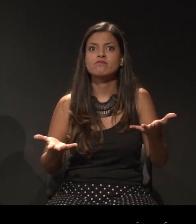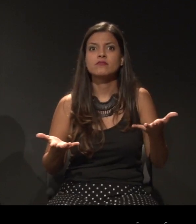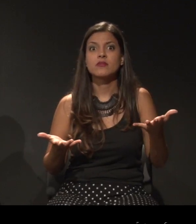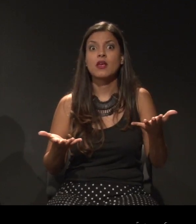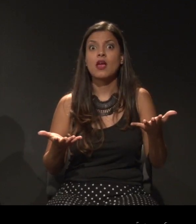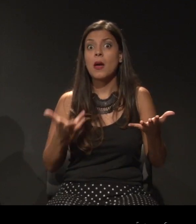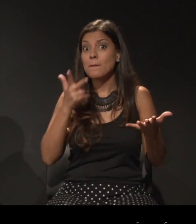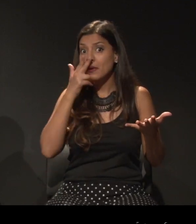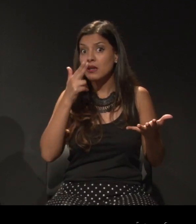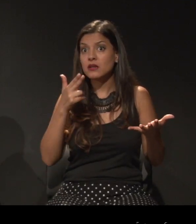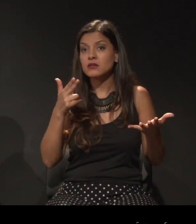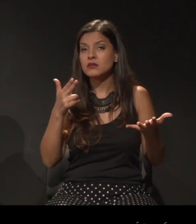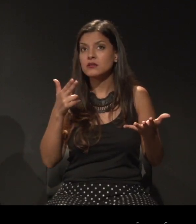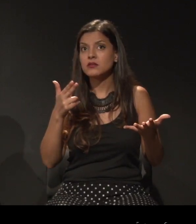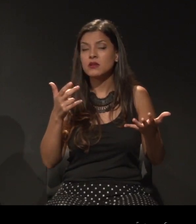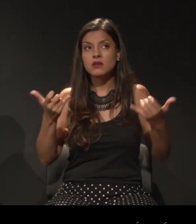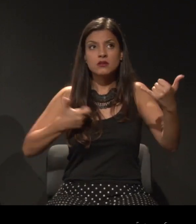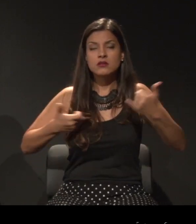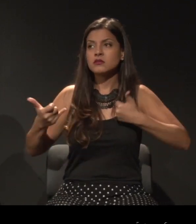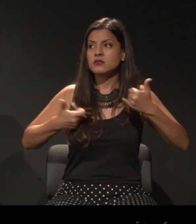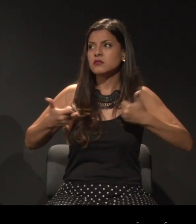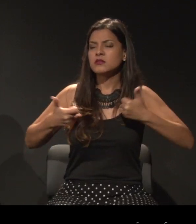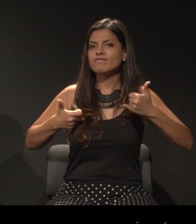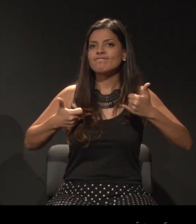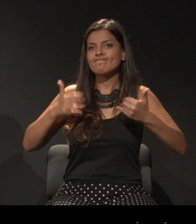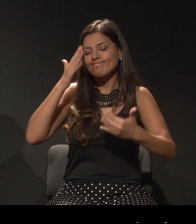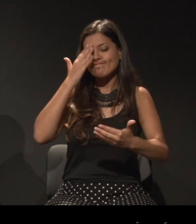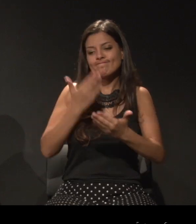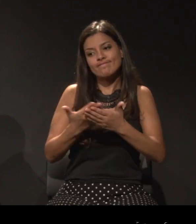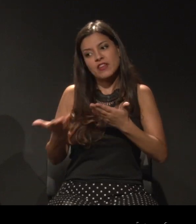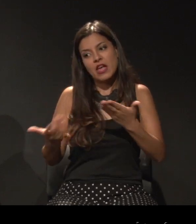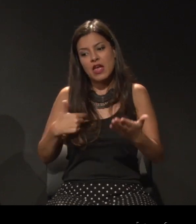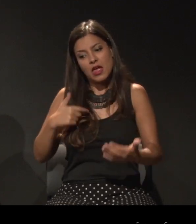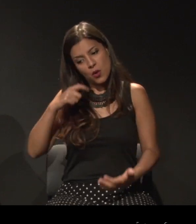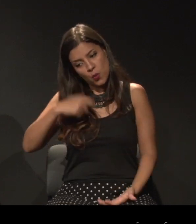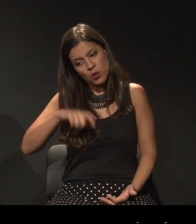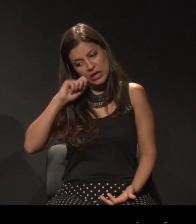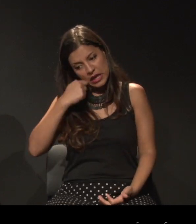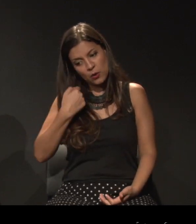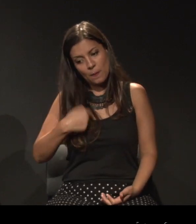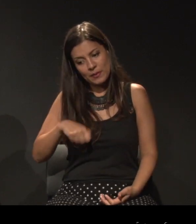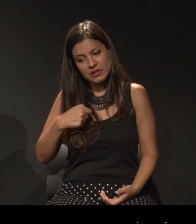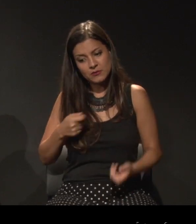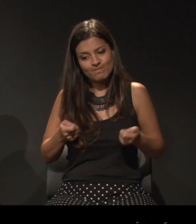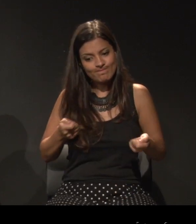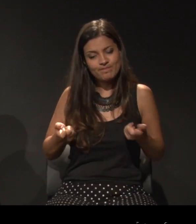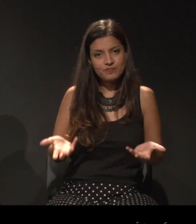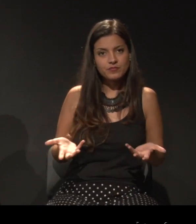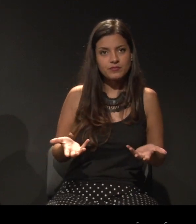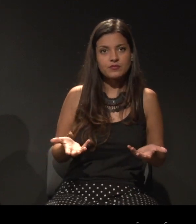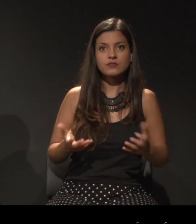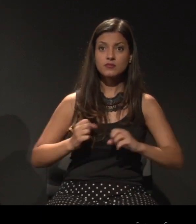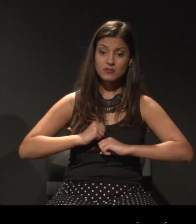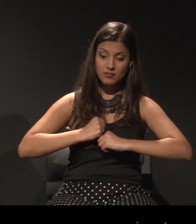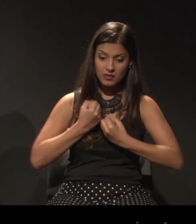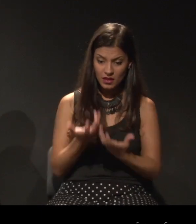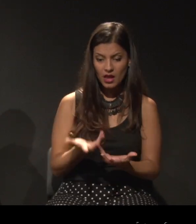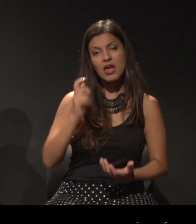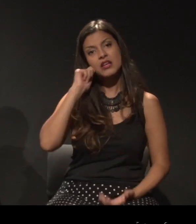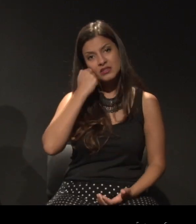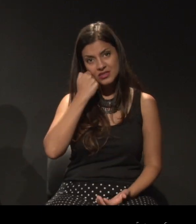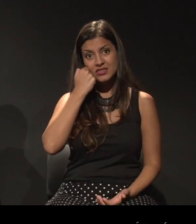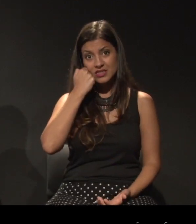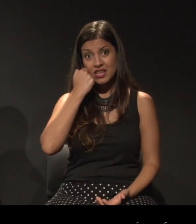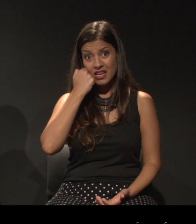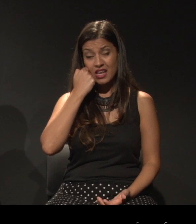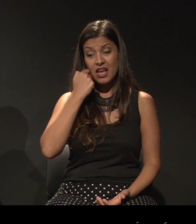preciso me controlar. E isso também prejudica quando a gente vai traduzir artisticamente. Porque, artisticamente, a